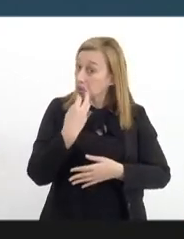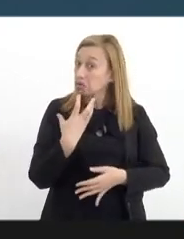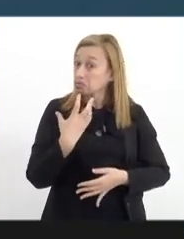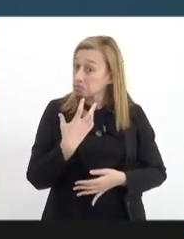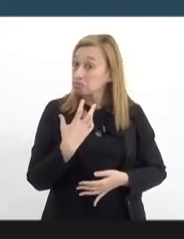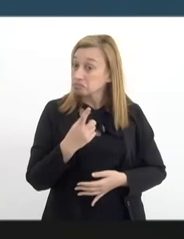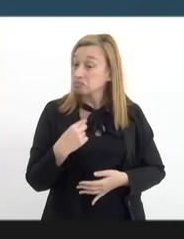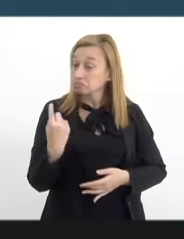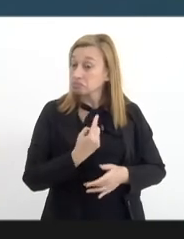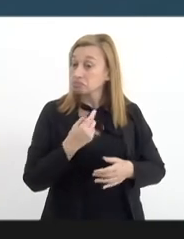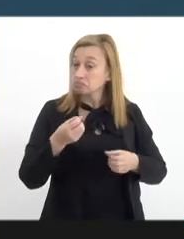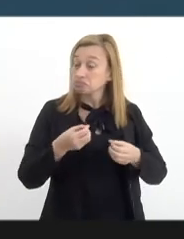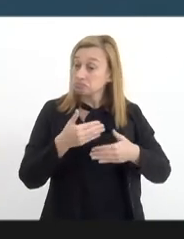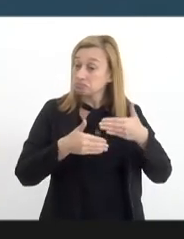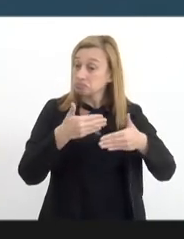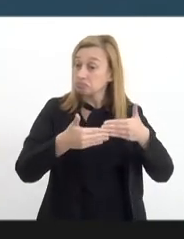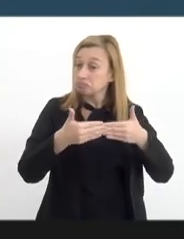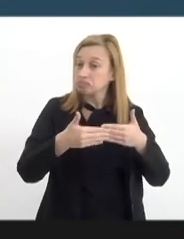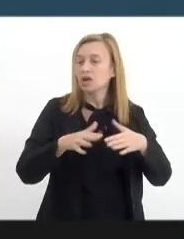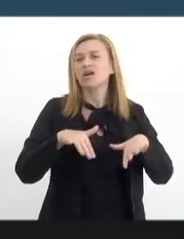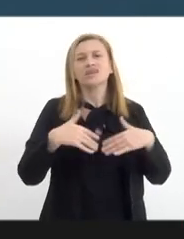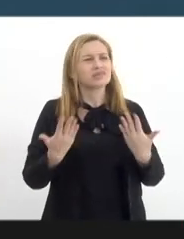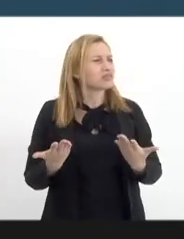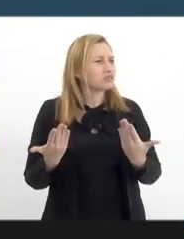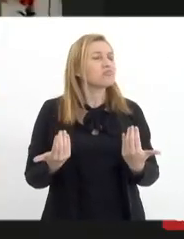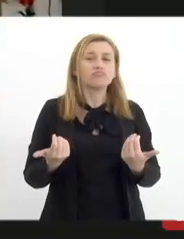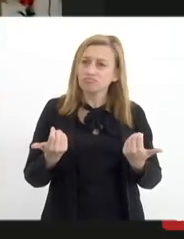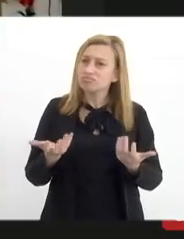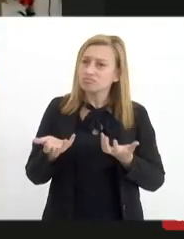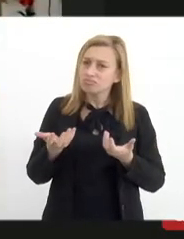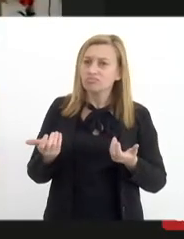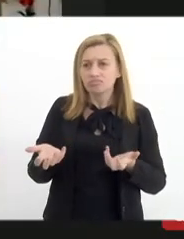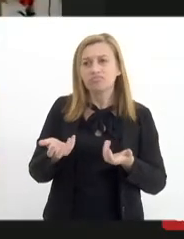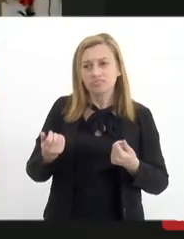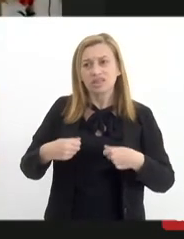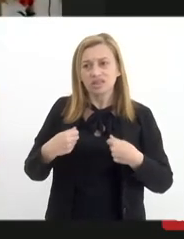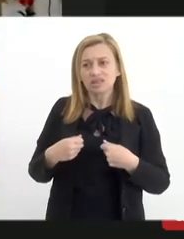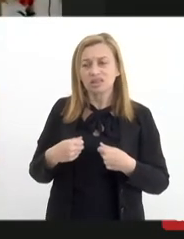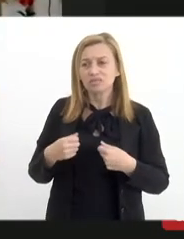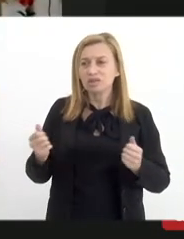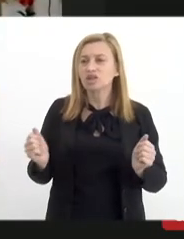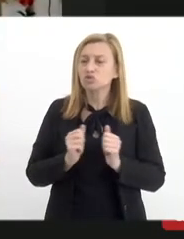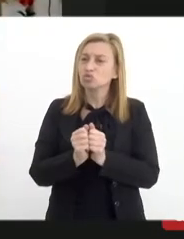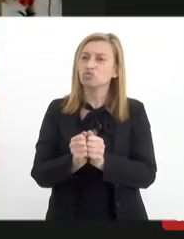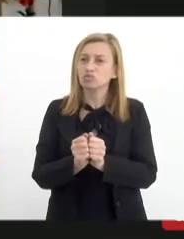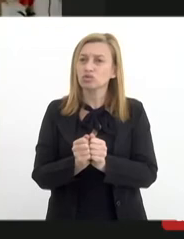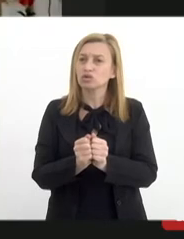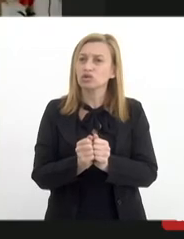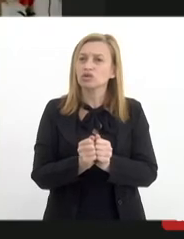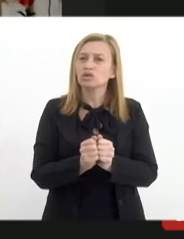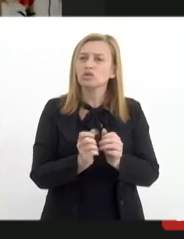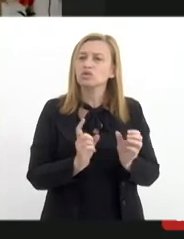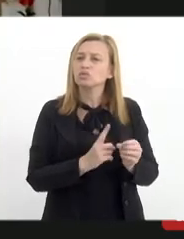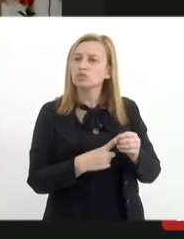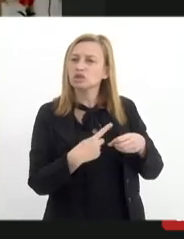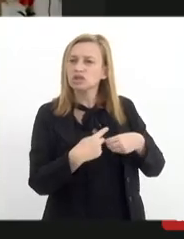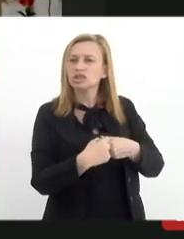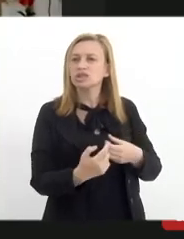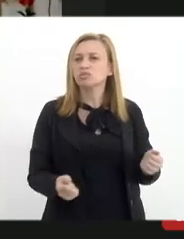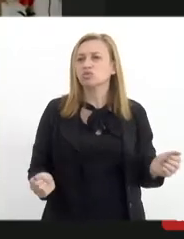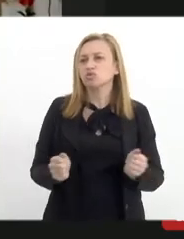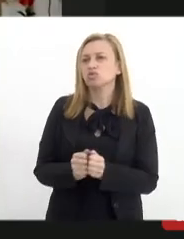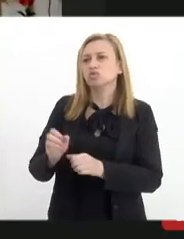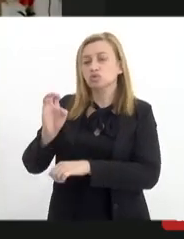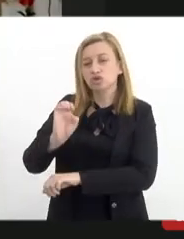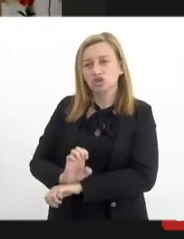para o nosso crescimento. Então, o a precisa disso? É de estar junto com o município, junto com o Estado